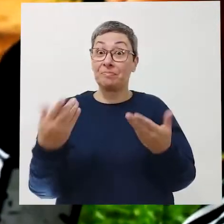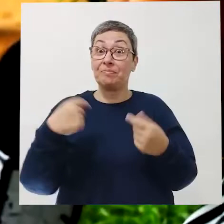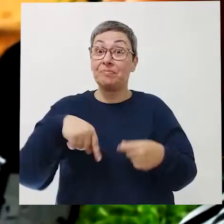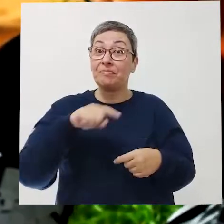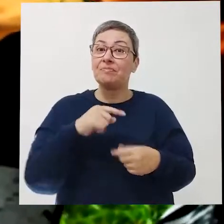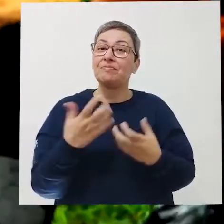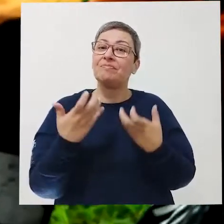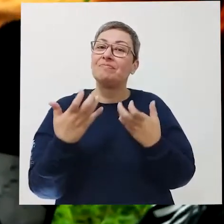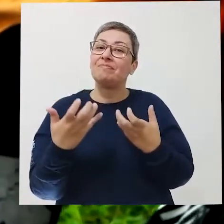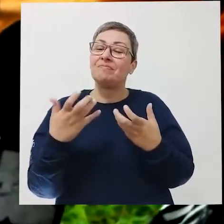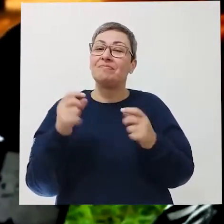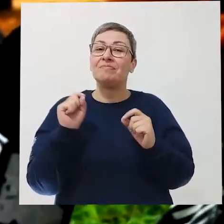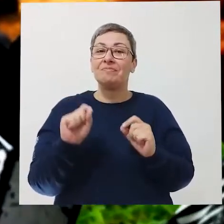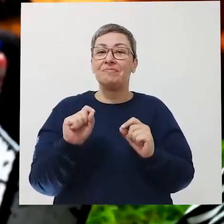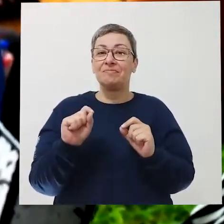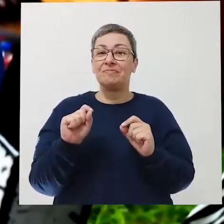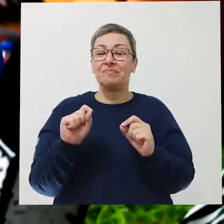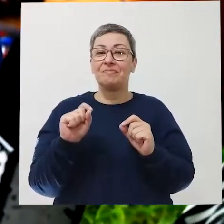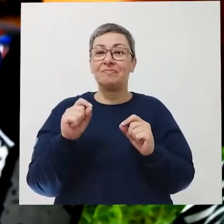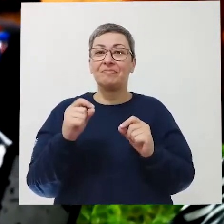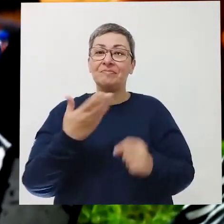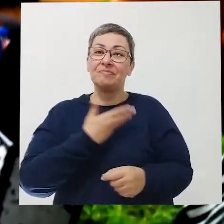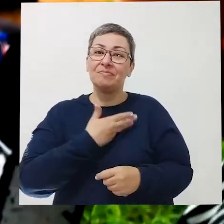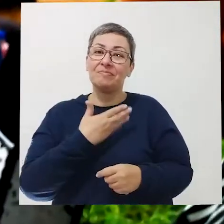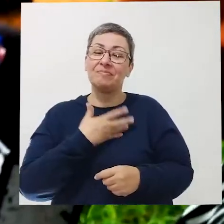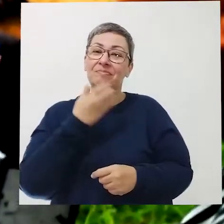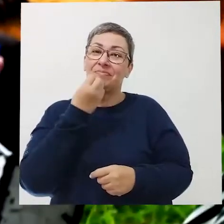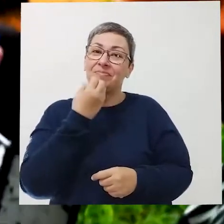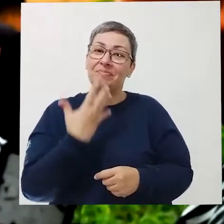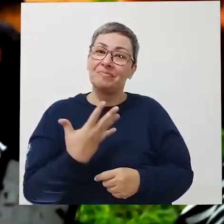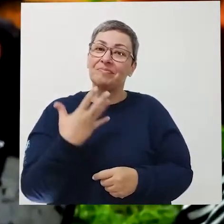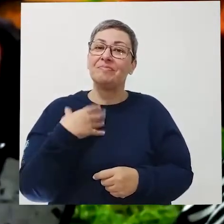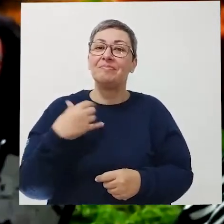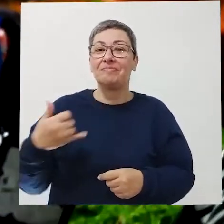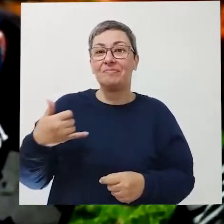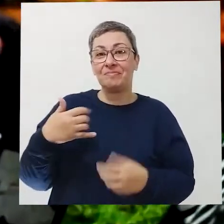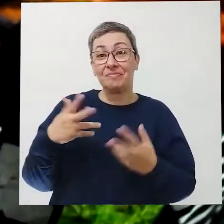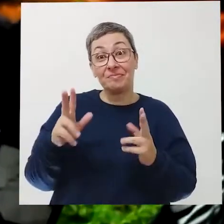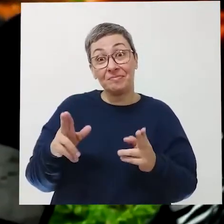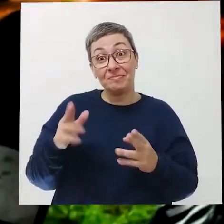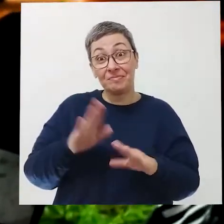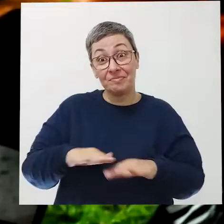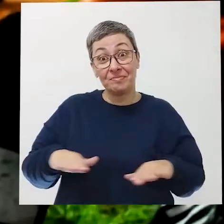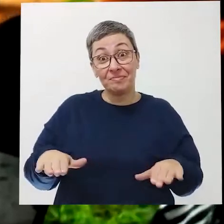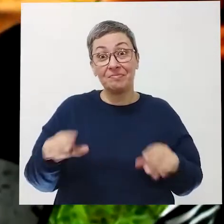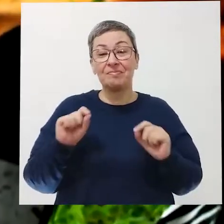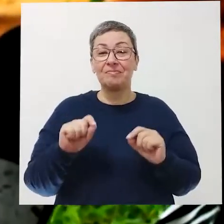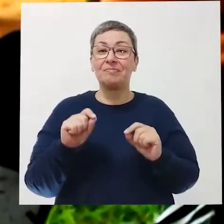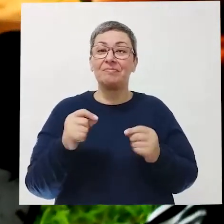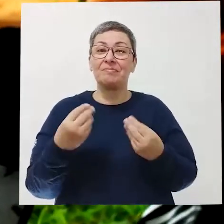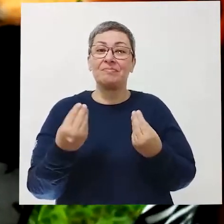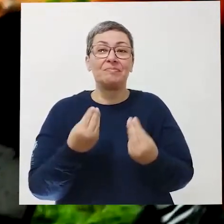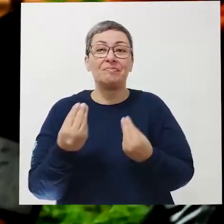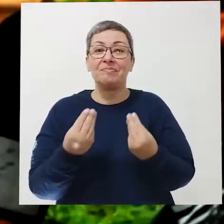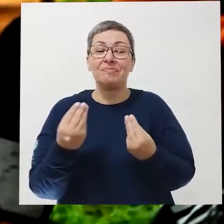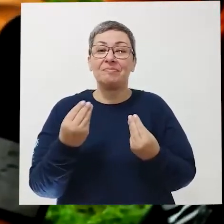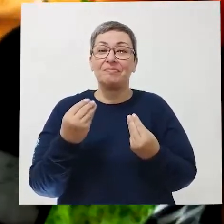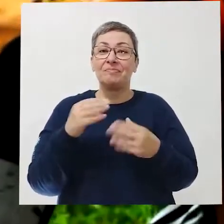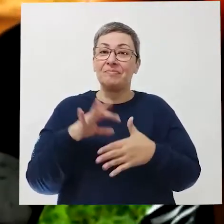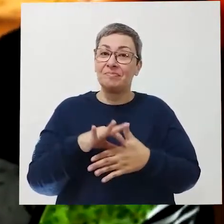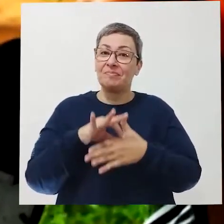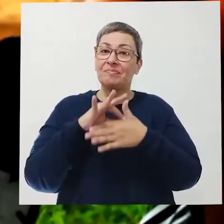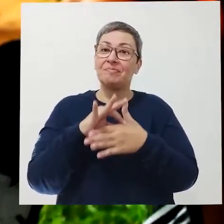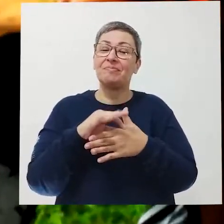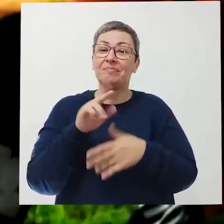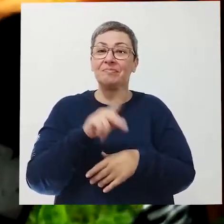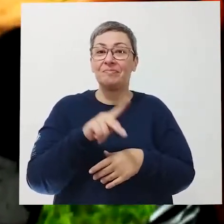você deseja ter uma amizade boa que nem na sua infância, como vocês lideravam